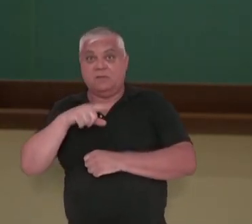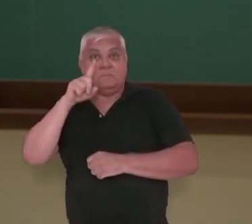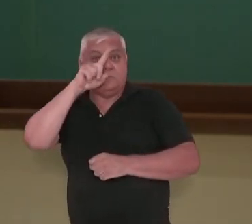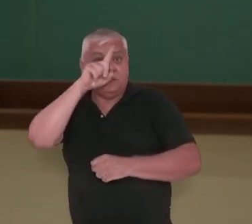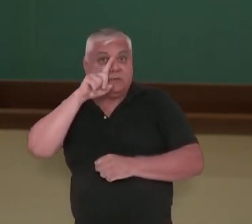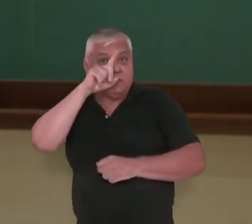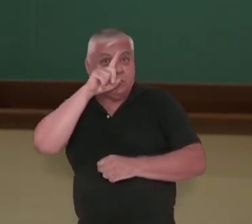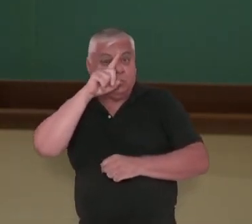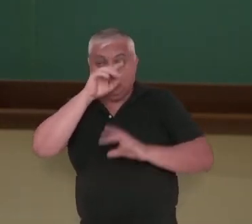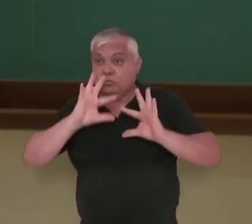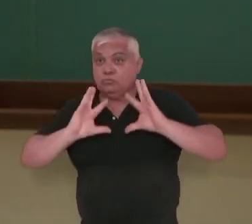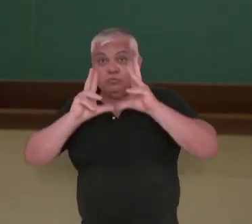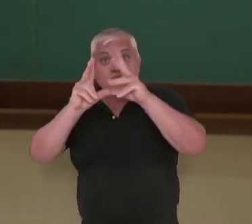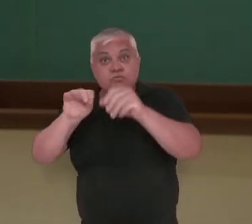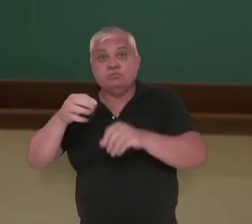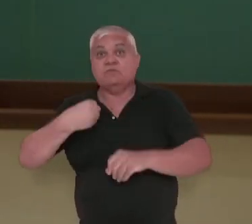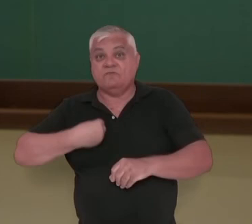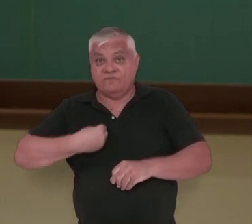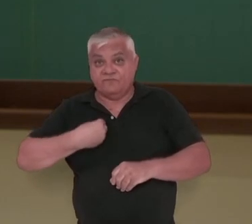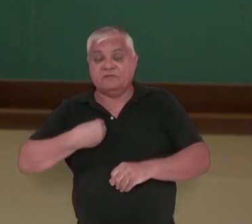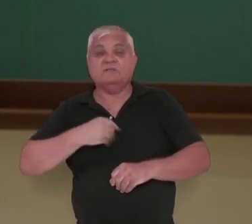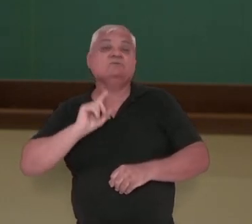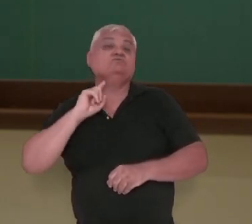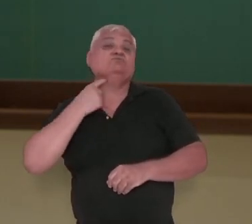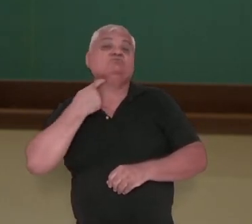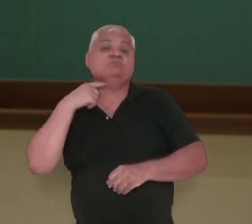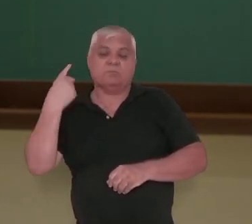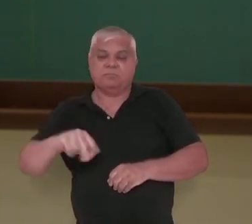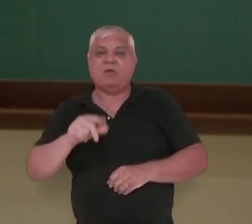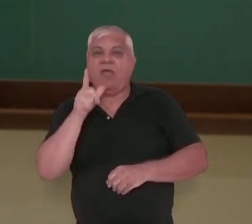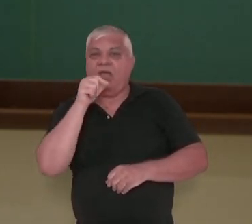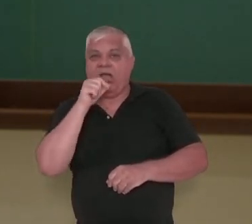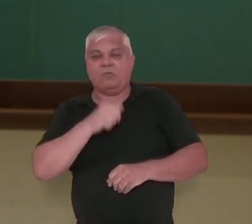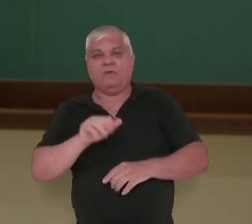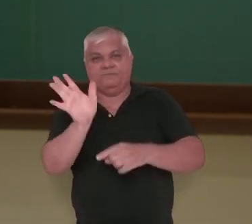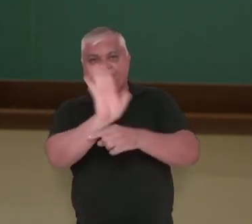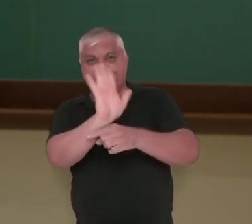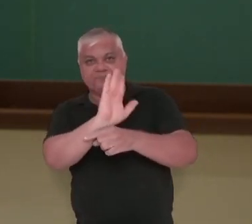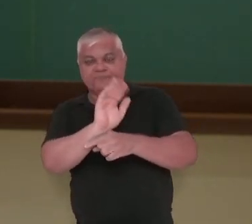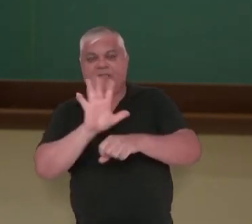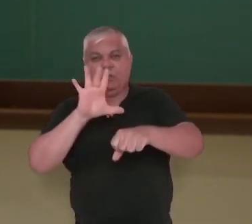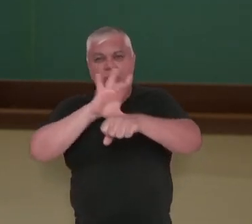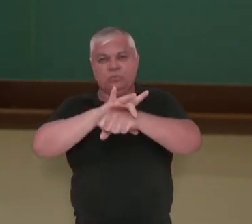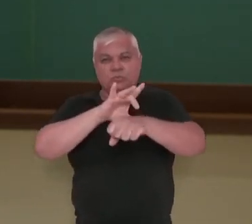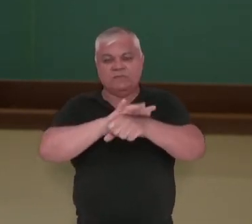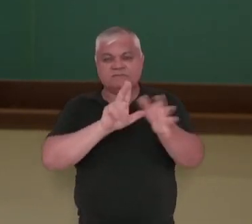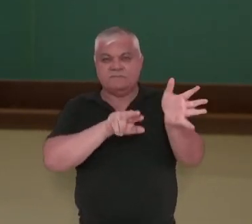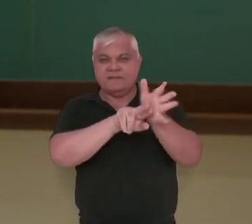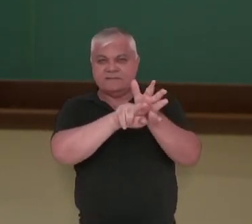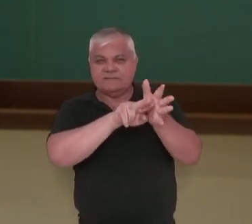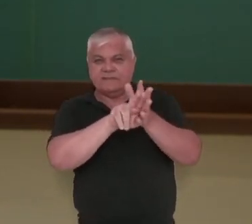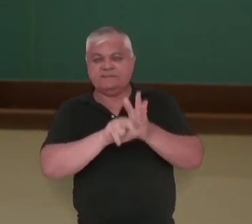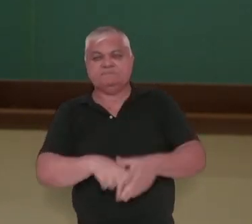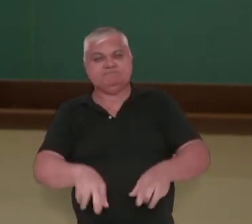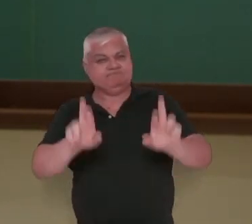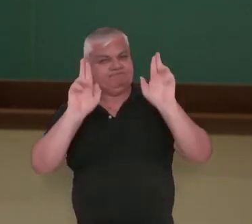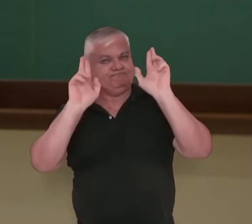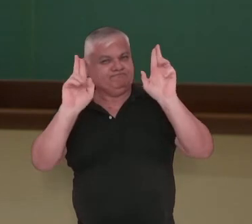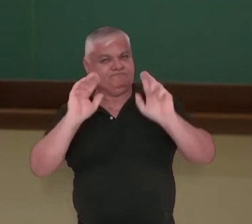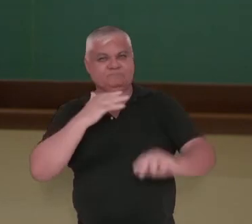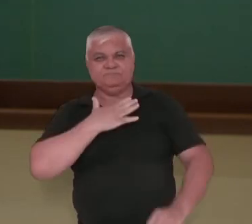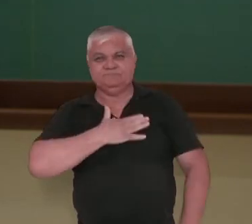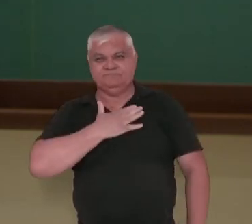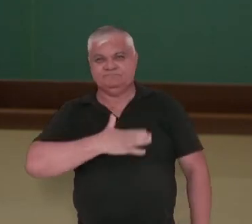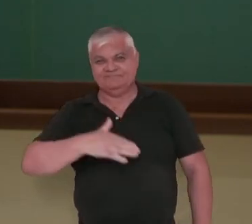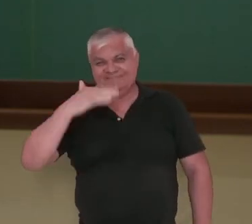para todos os seres vivos, inclusive poluindo a água. Neste vídeo, nós falamos sobre doenças causadas por bactérias. Espero que vocês